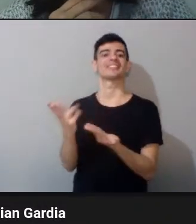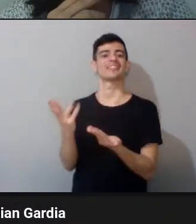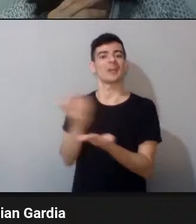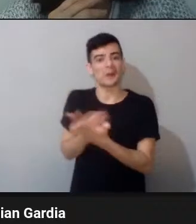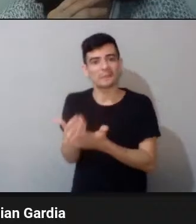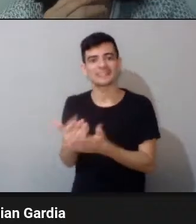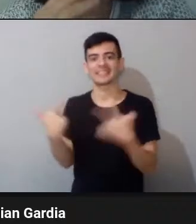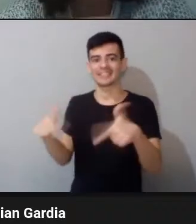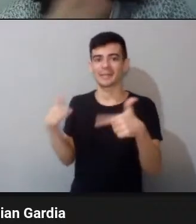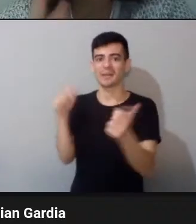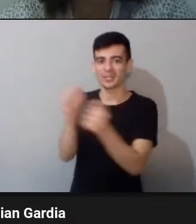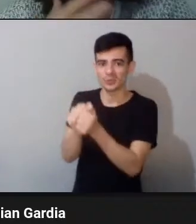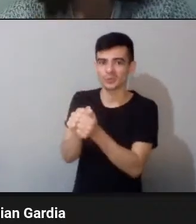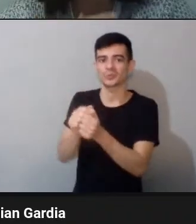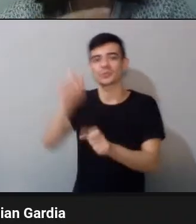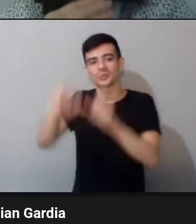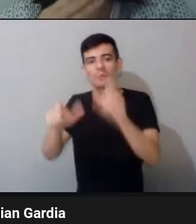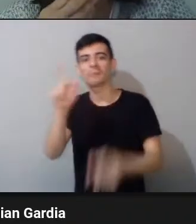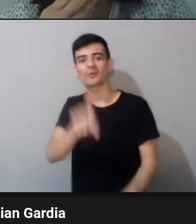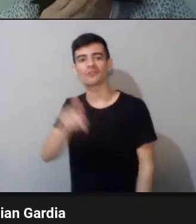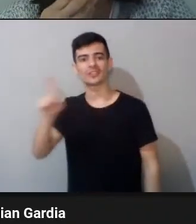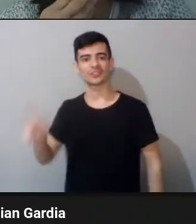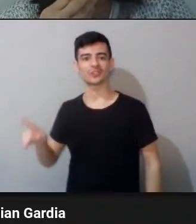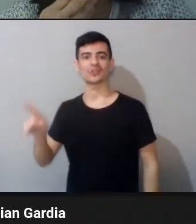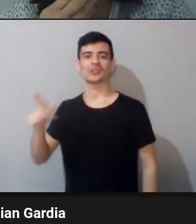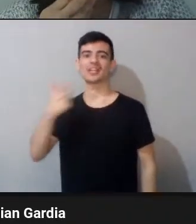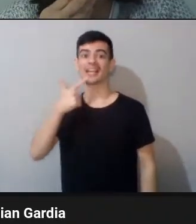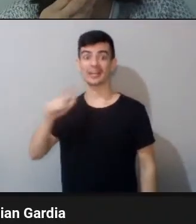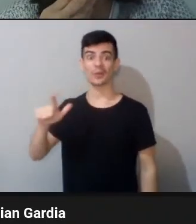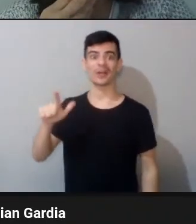eu me deparei com uma série de situações